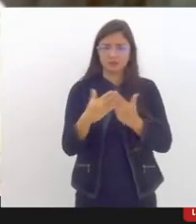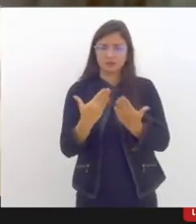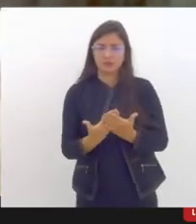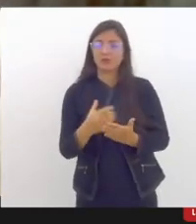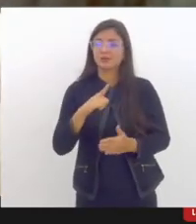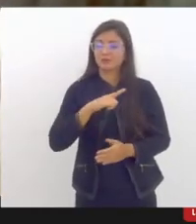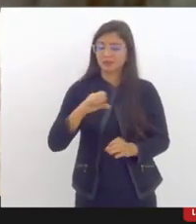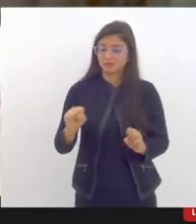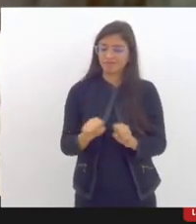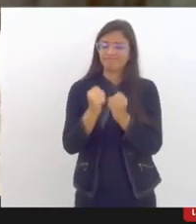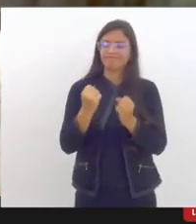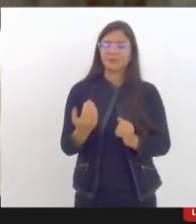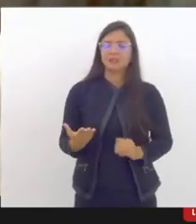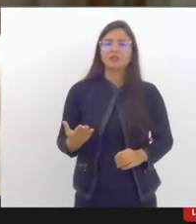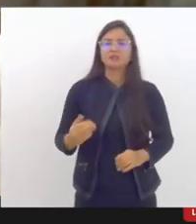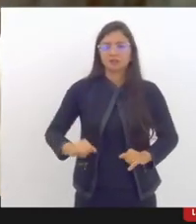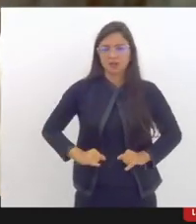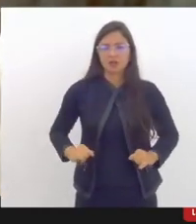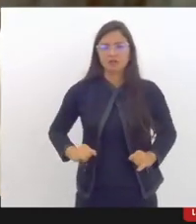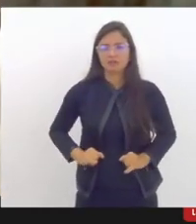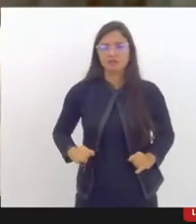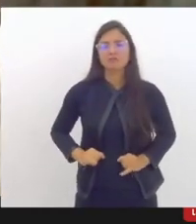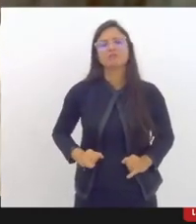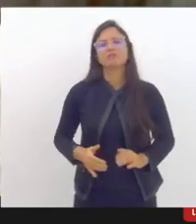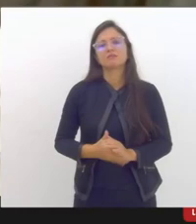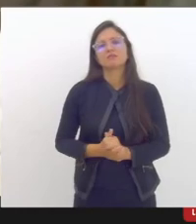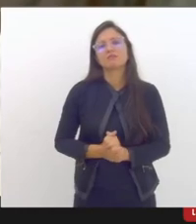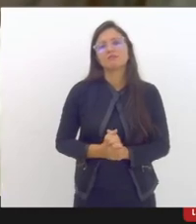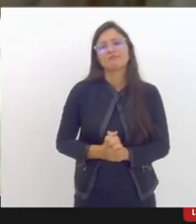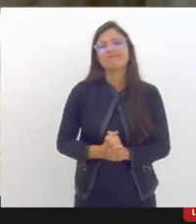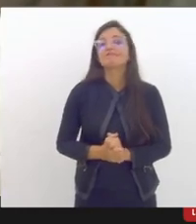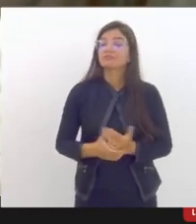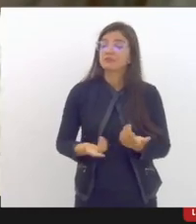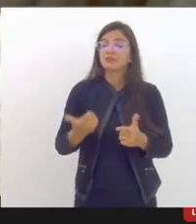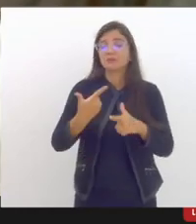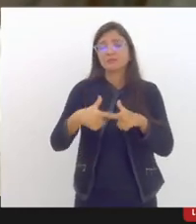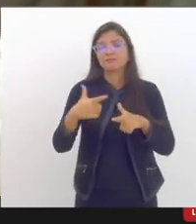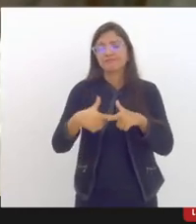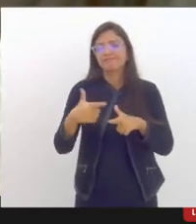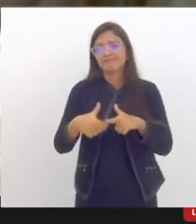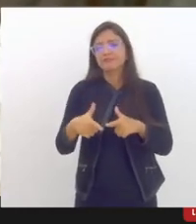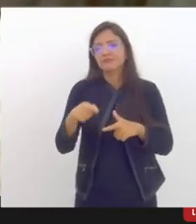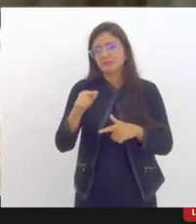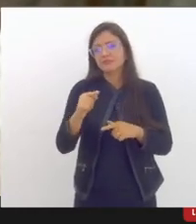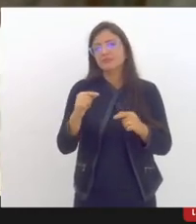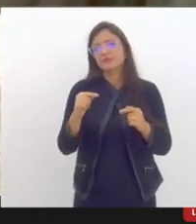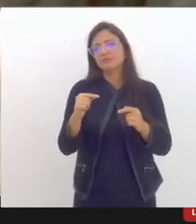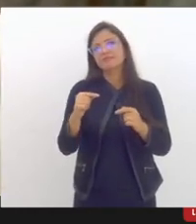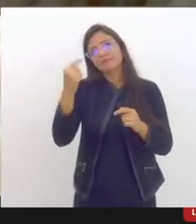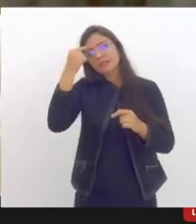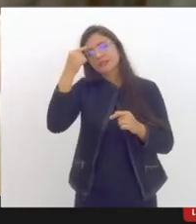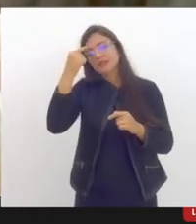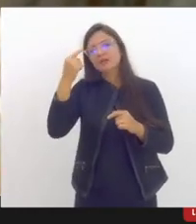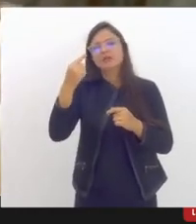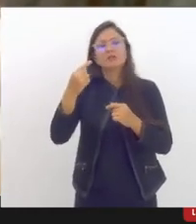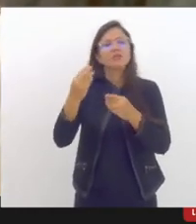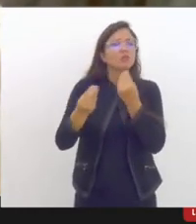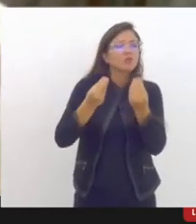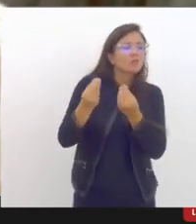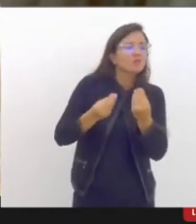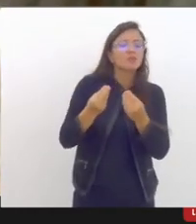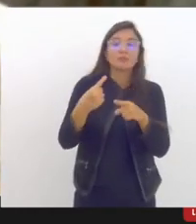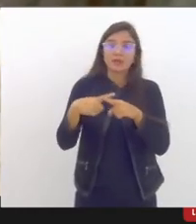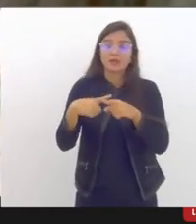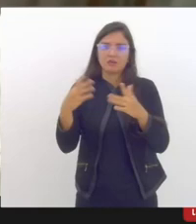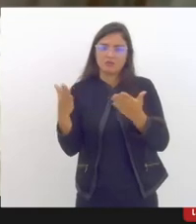e o conjunto da população então é um problema que se insere nesse contexto do que fazer na pós pandemia